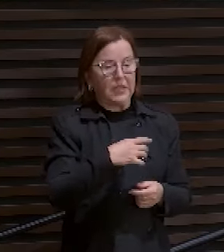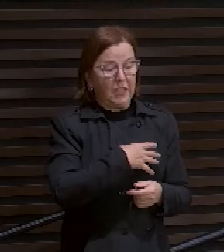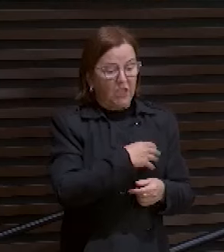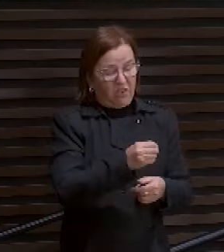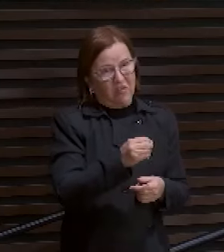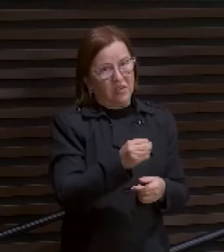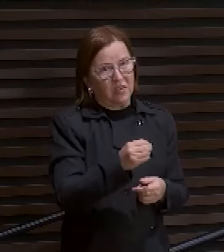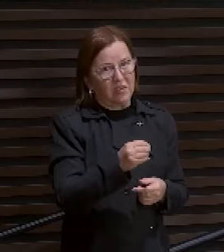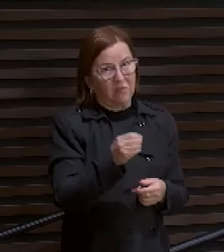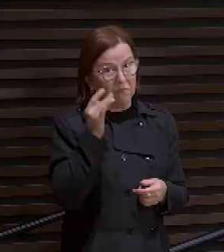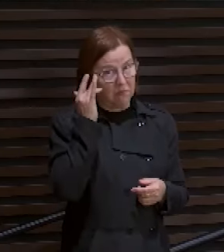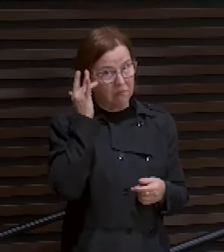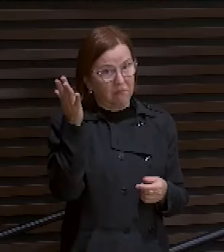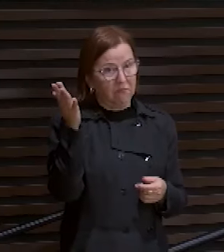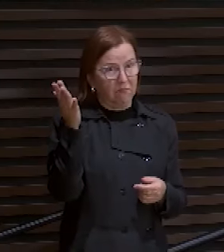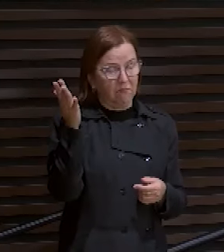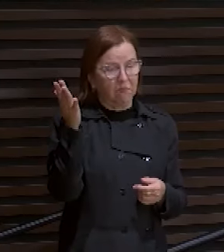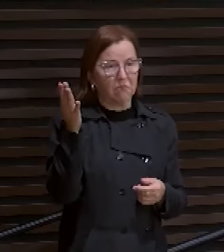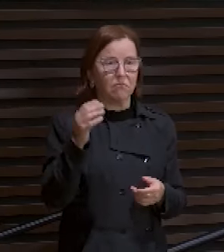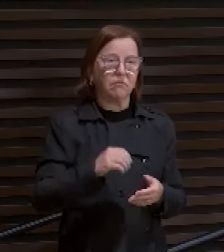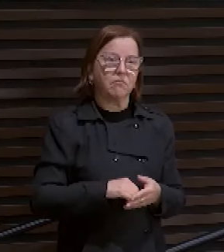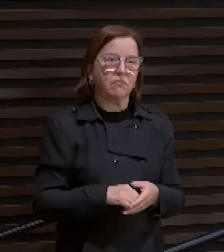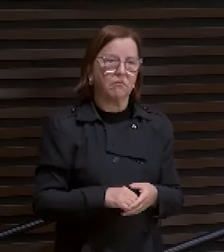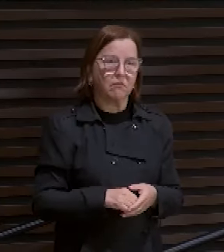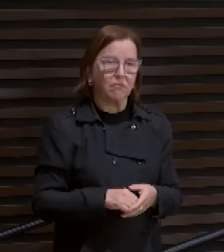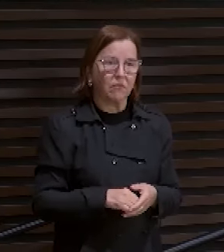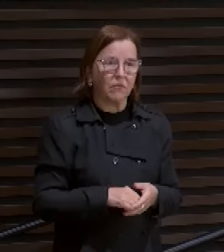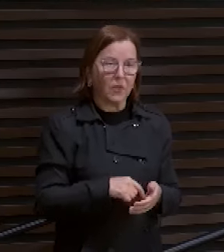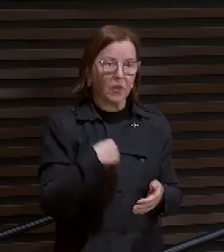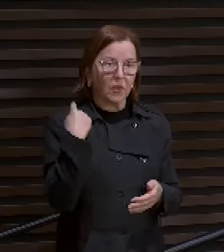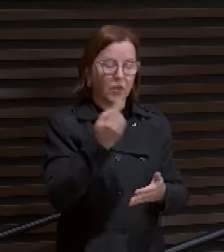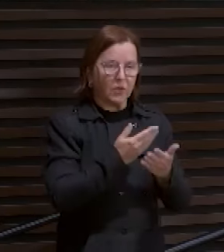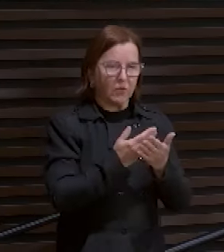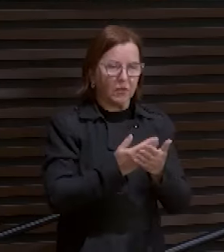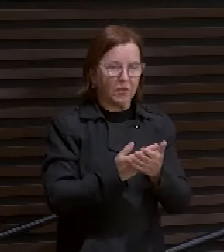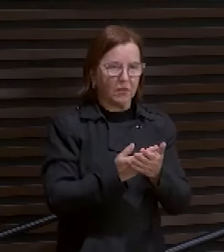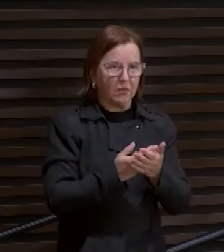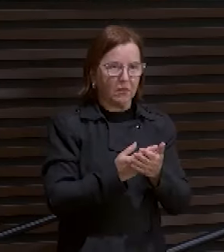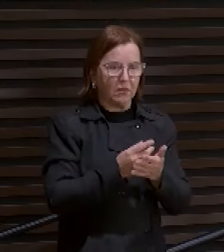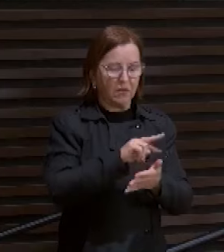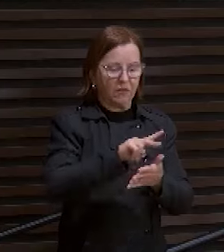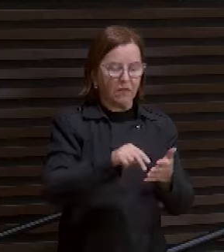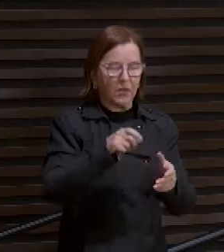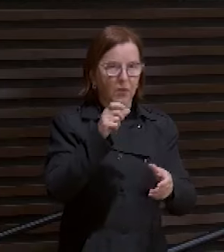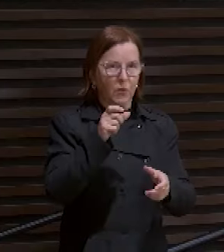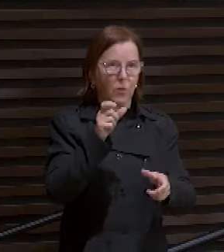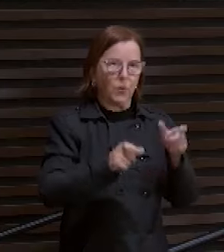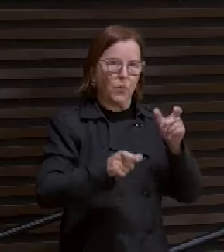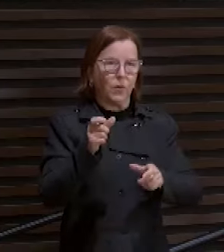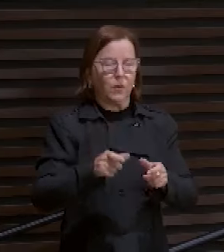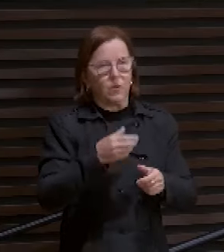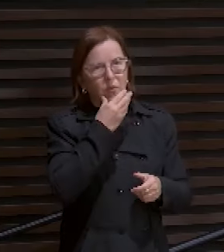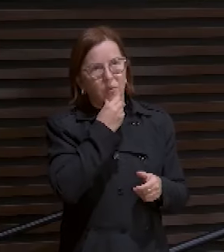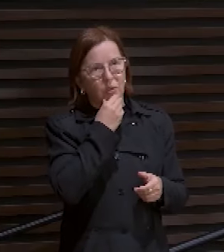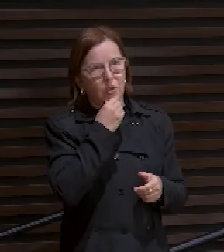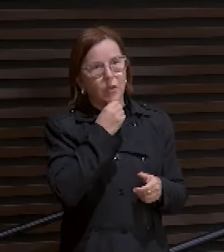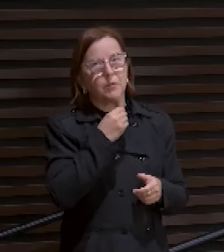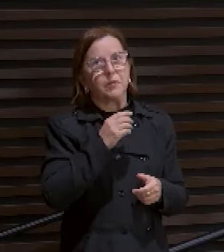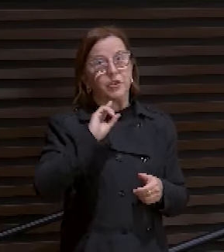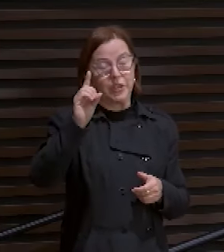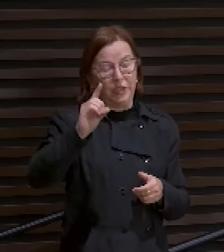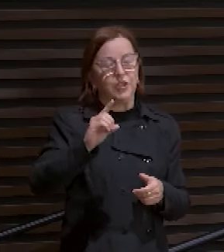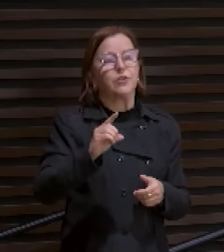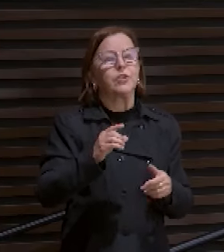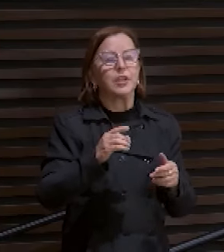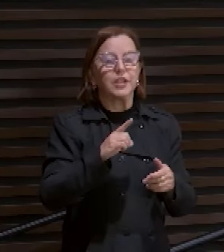fácil, fácil. Nós estamos estudando vários homens de Deus que tiveram depressão na Bíblia. Nós